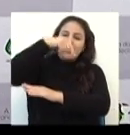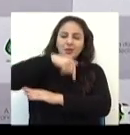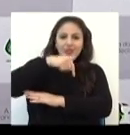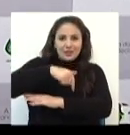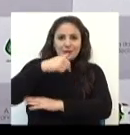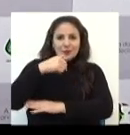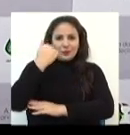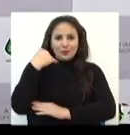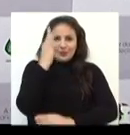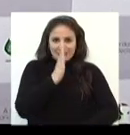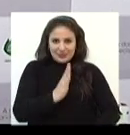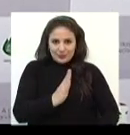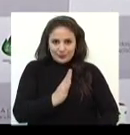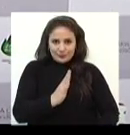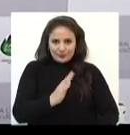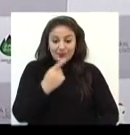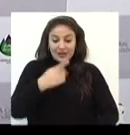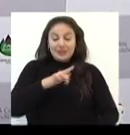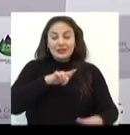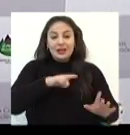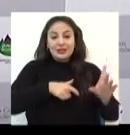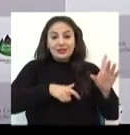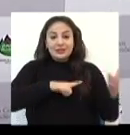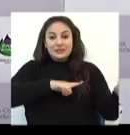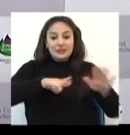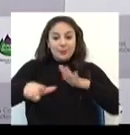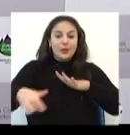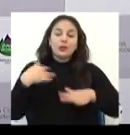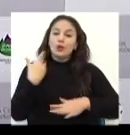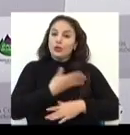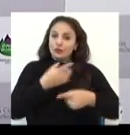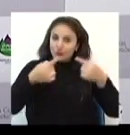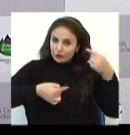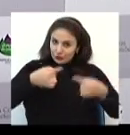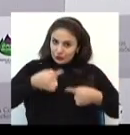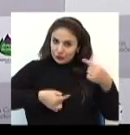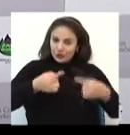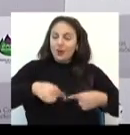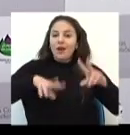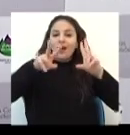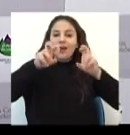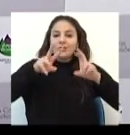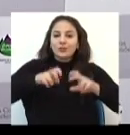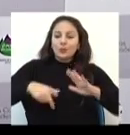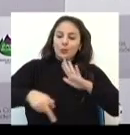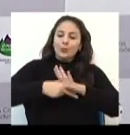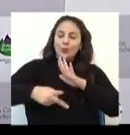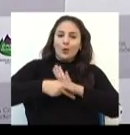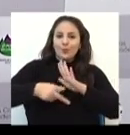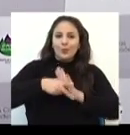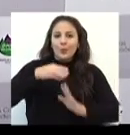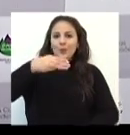cidade. Essa semana, então, é uma semana que deve tratar a pauta das migrações,